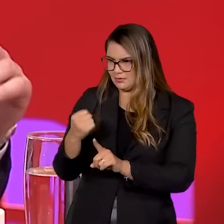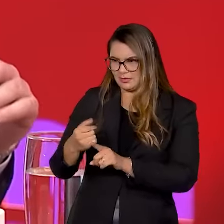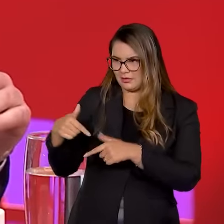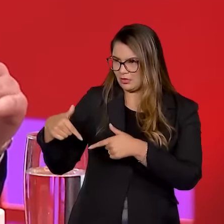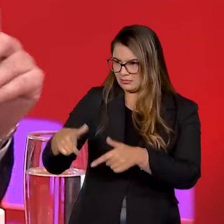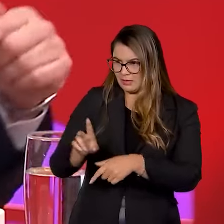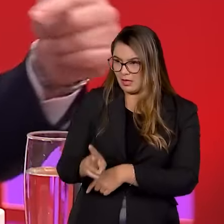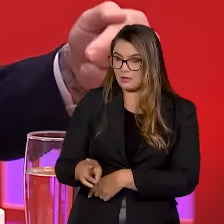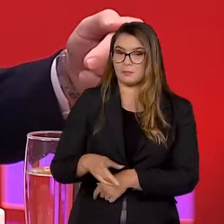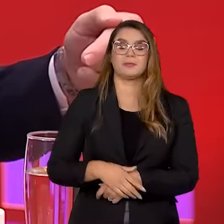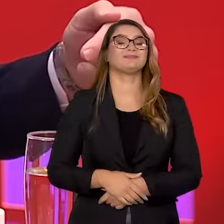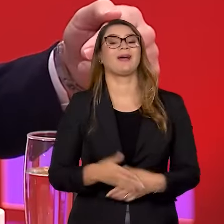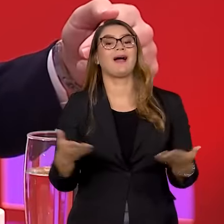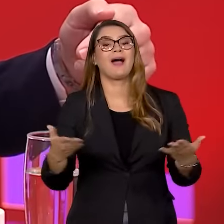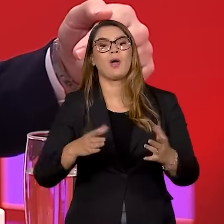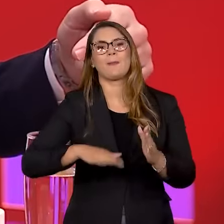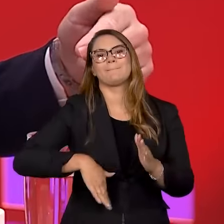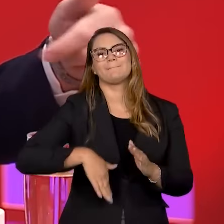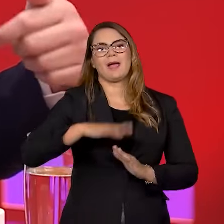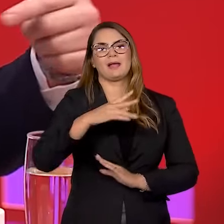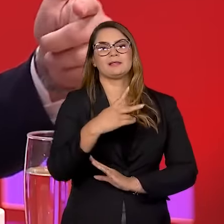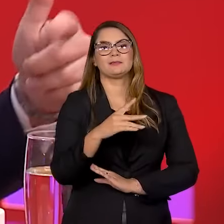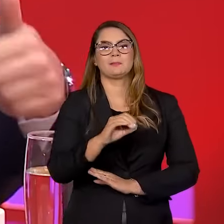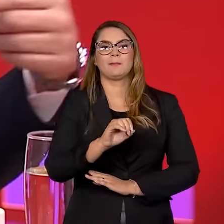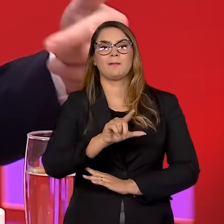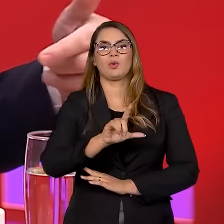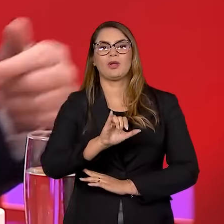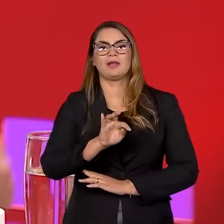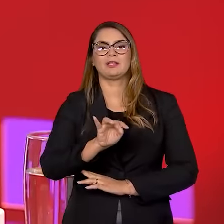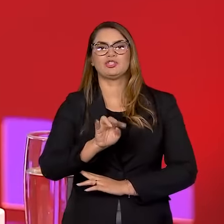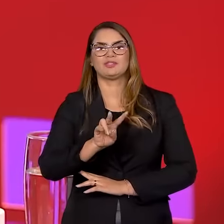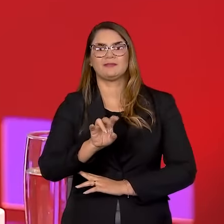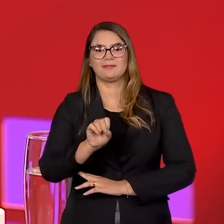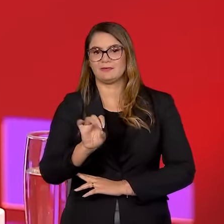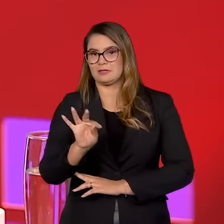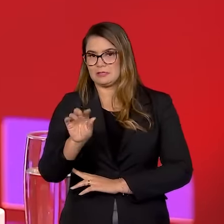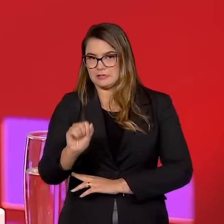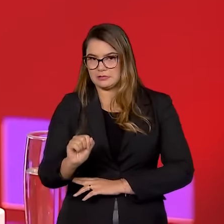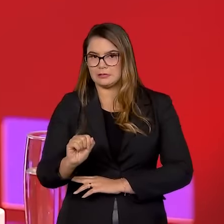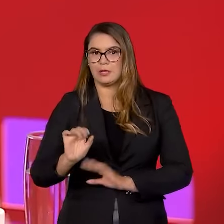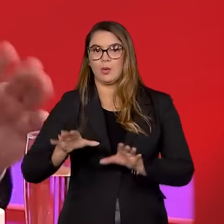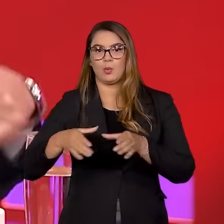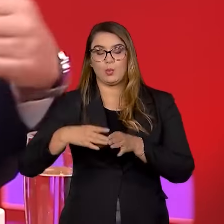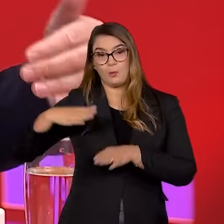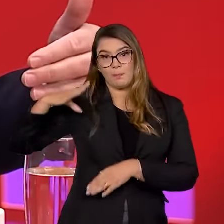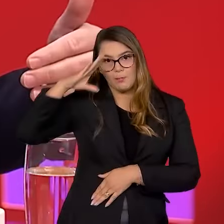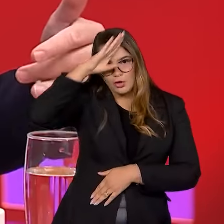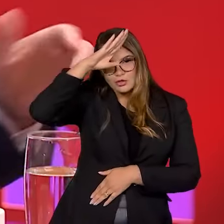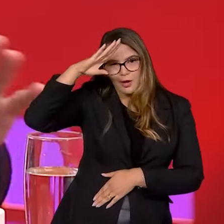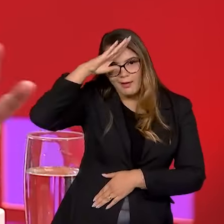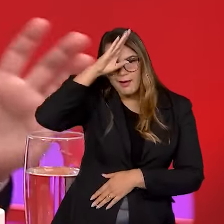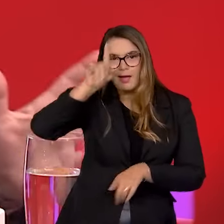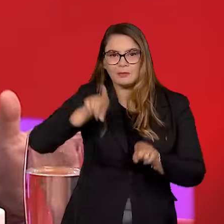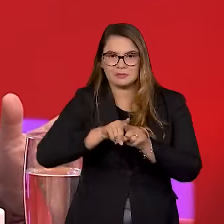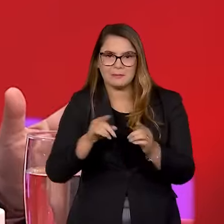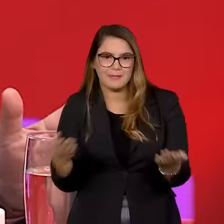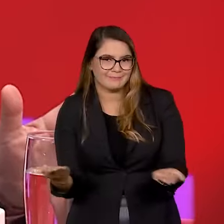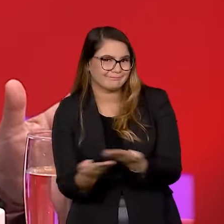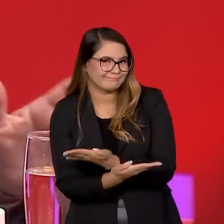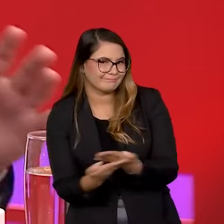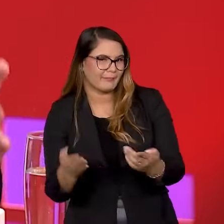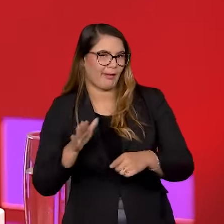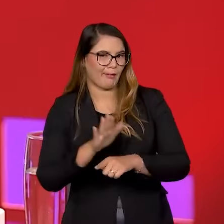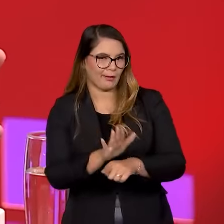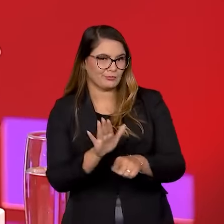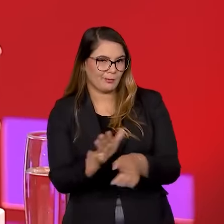Eu acho que ela ficou mais puritivista, né? O governo Bolsonaro ajudou bastante, enfim, para que isso ocorresse. A Lava Jato, em especial, foi determinante,